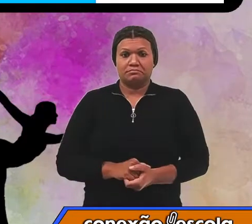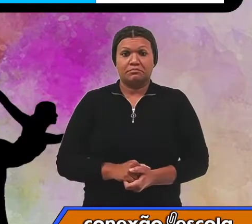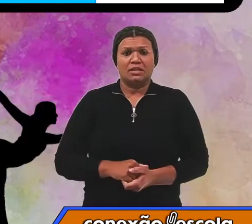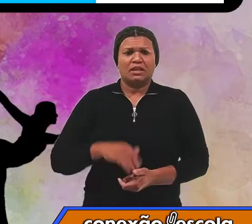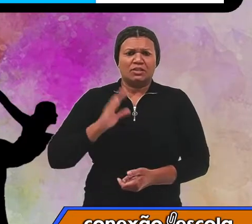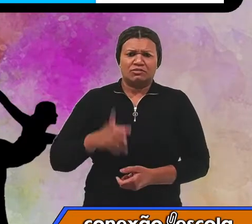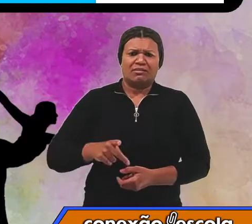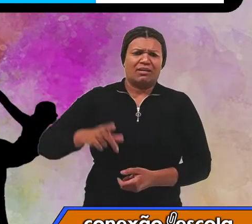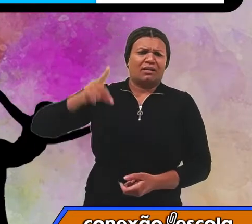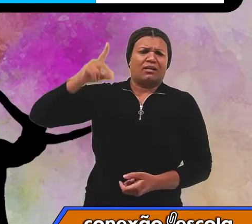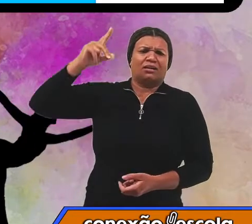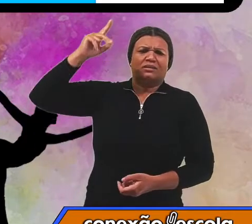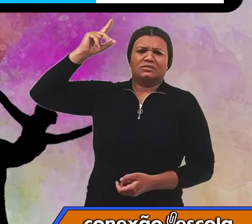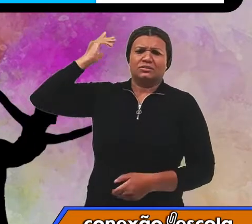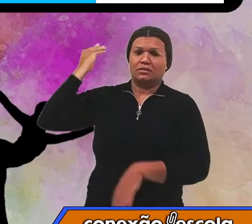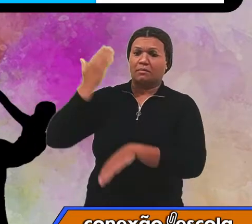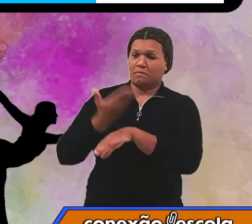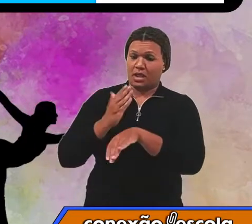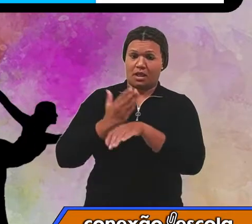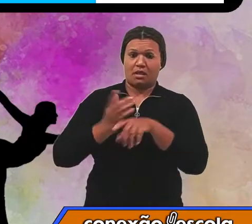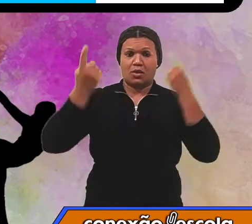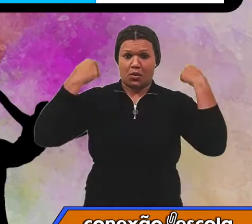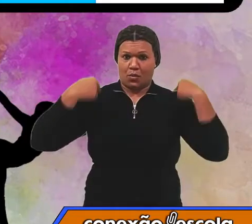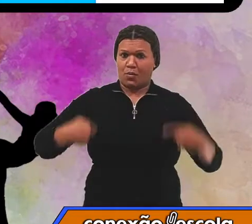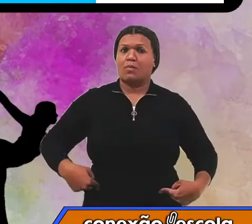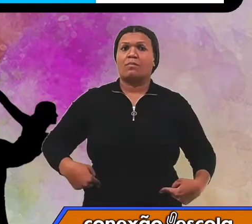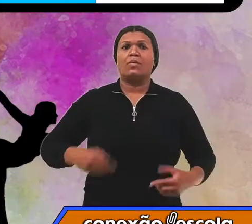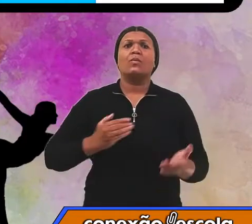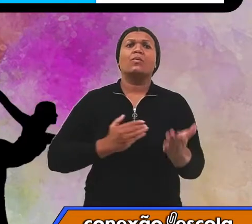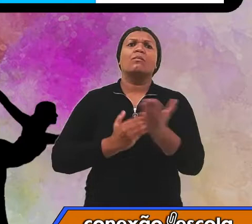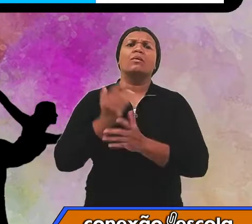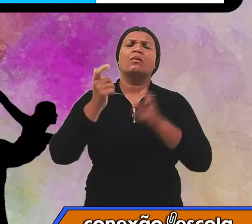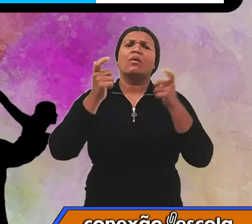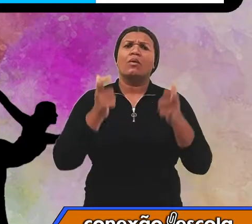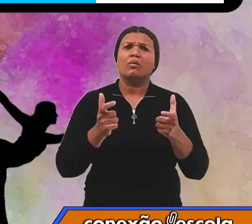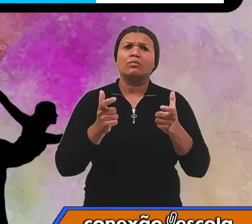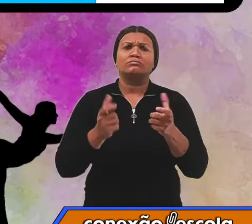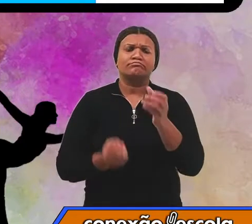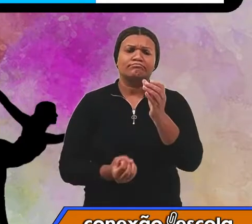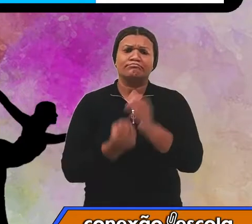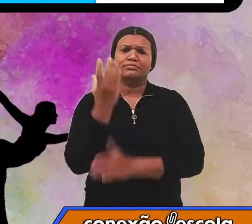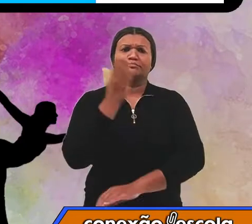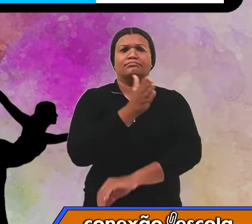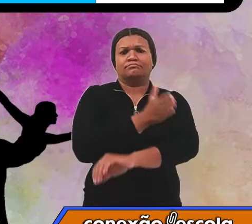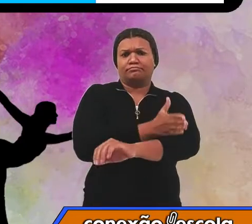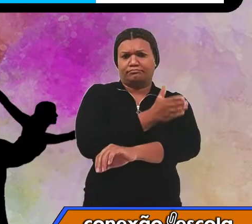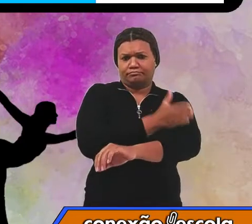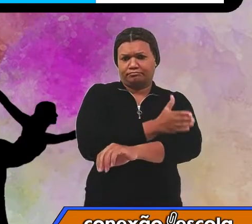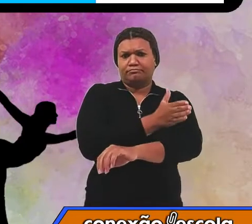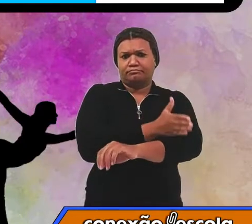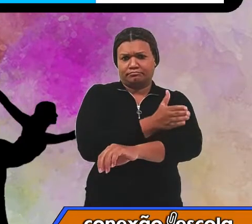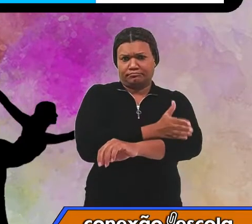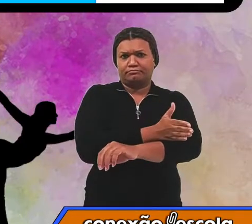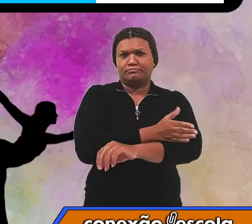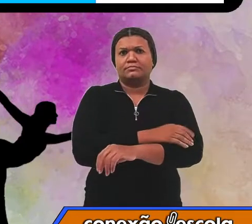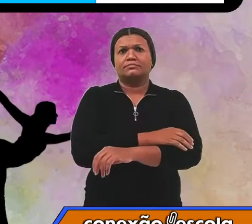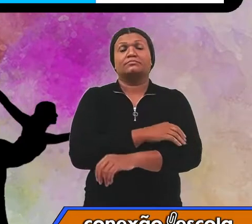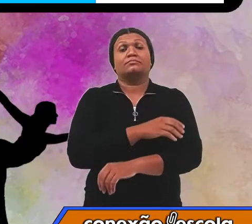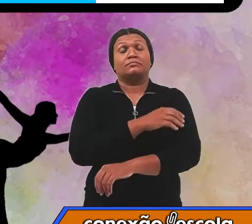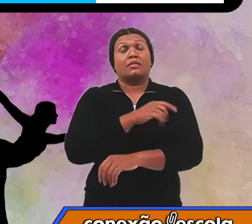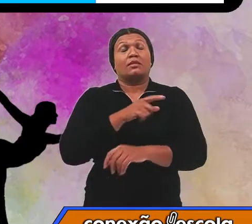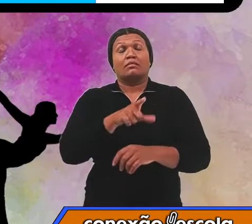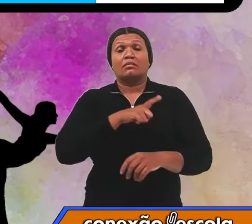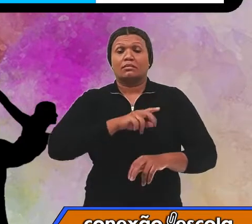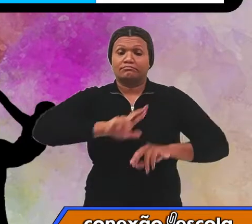práticas corporais, tendo sua origem ainda na pré-história. Na verdade, existem diferentes